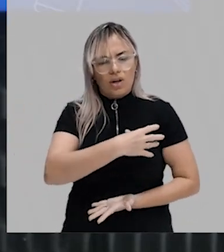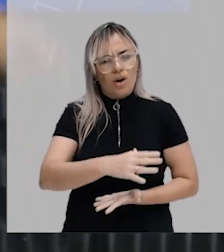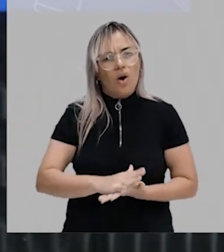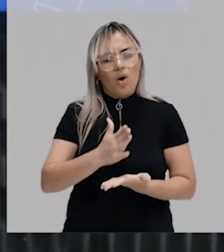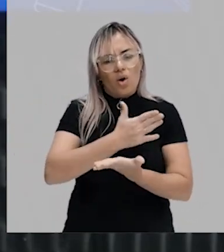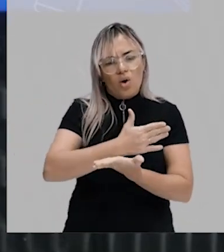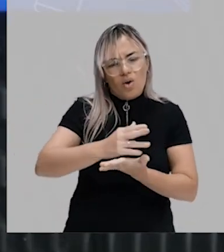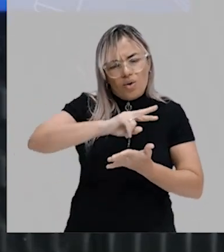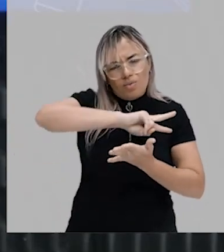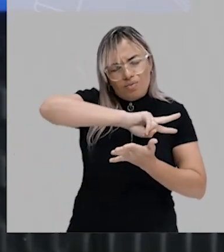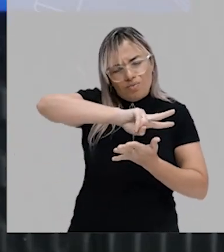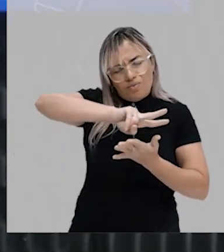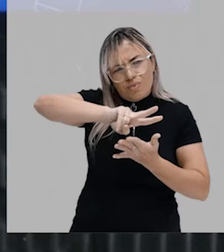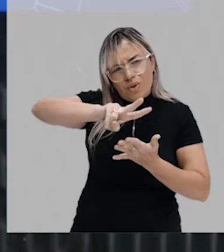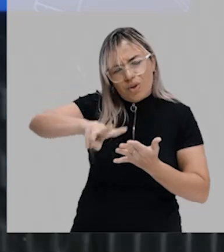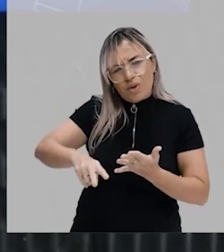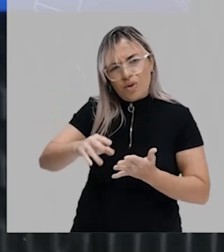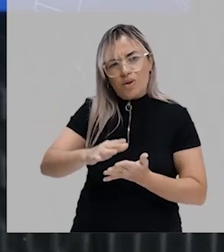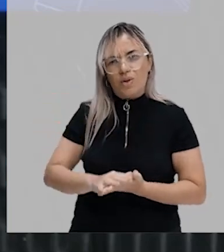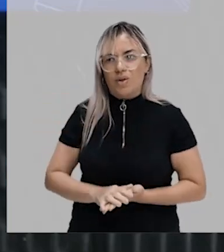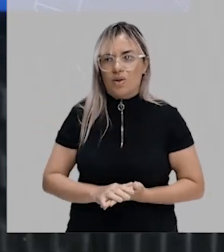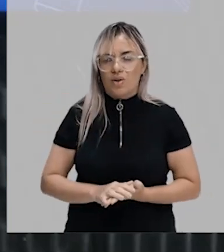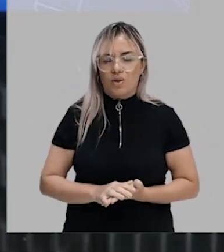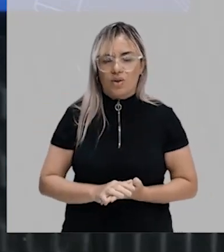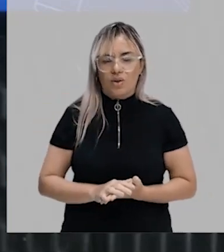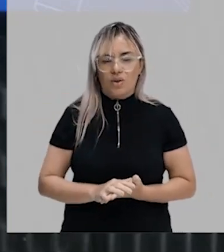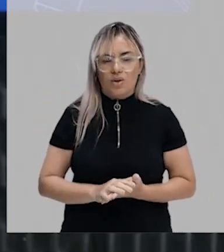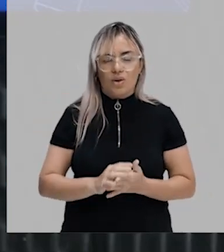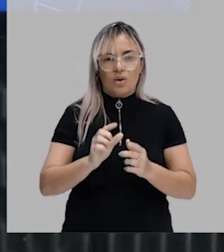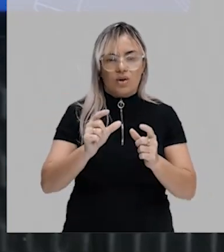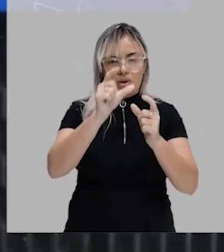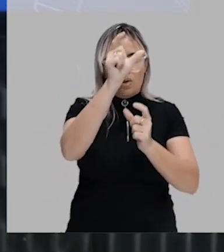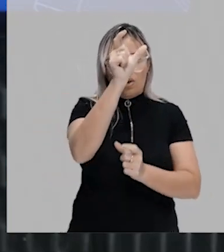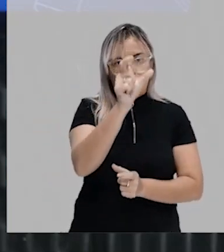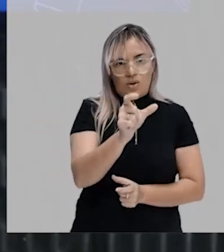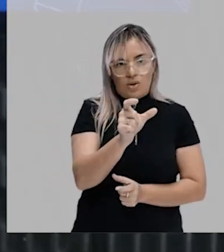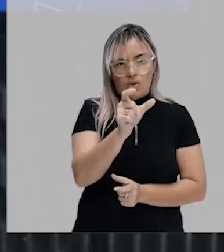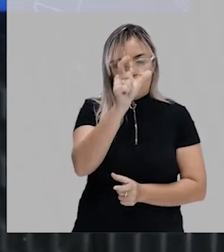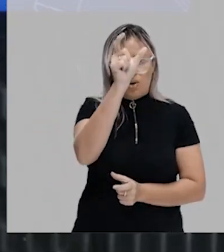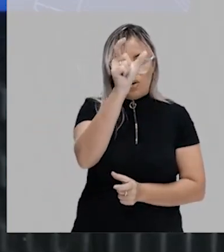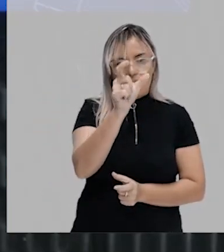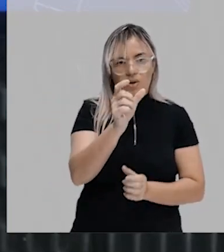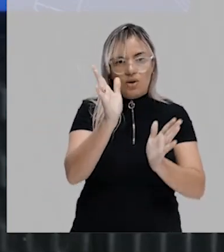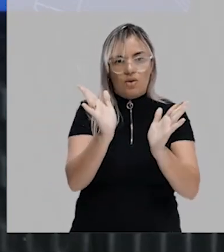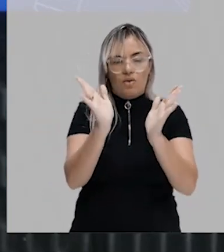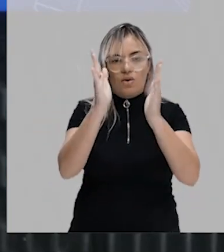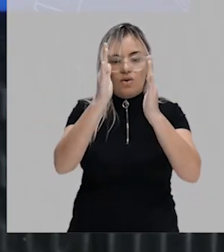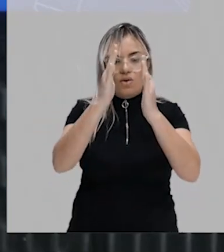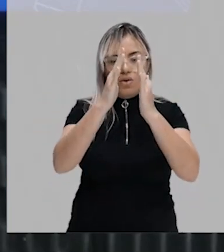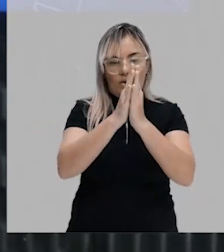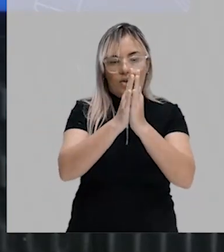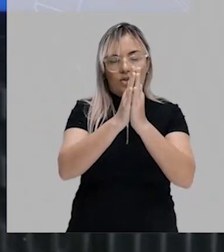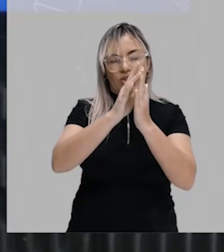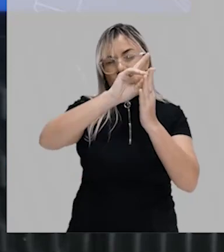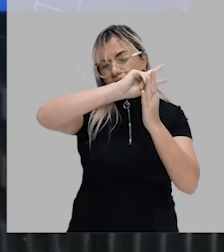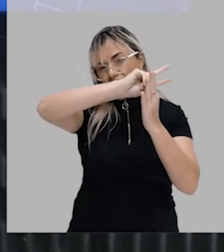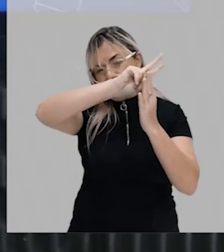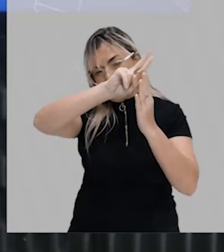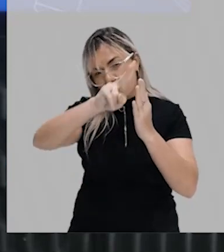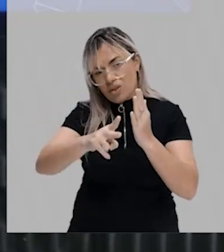pontos ao longo da placa neural. É como se eu pegasse essas duas porções aqui, e costurasse, fechasse ela, tá certo?